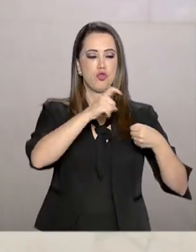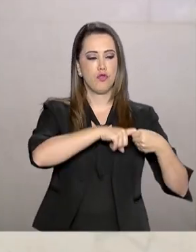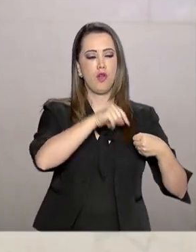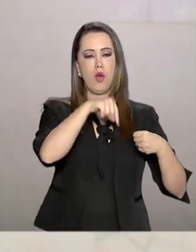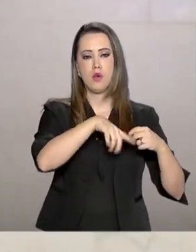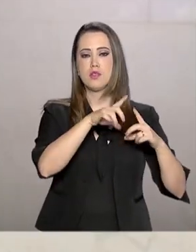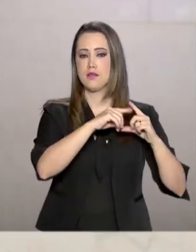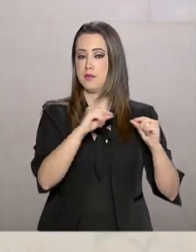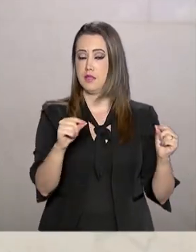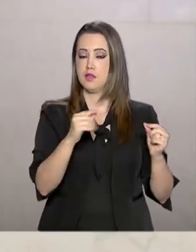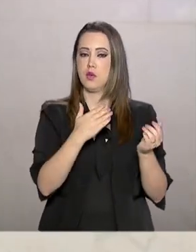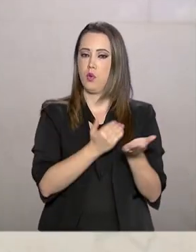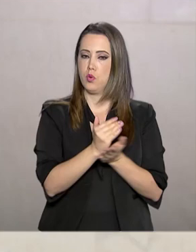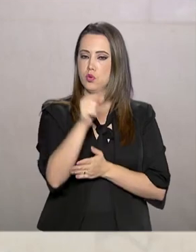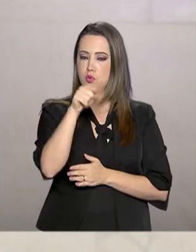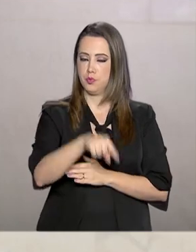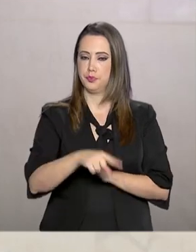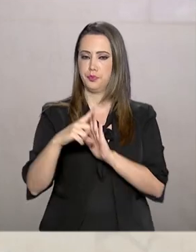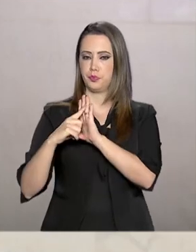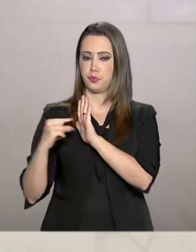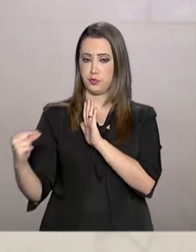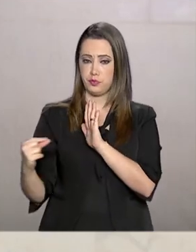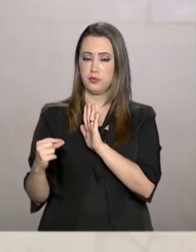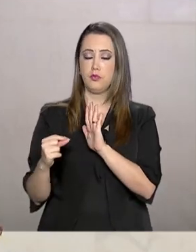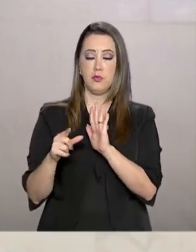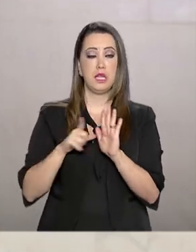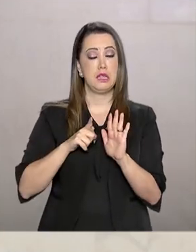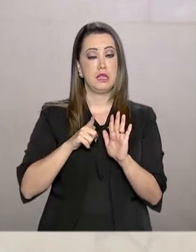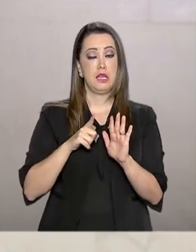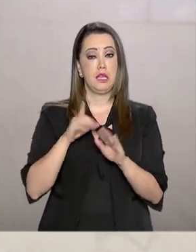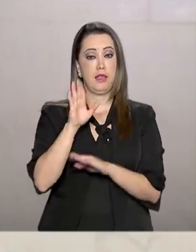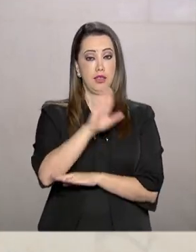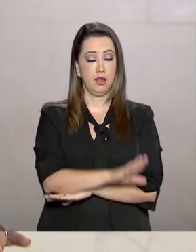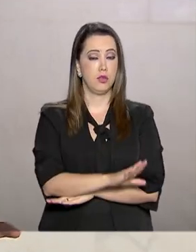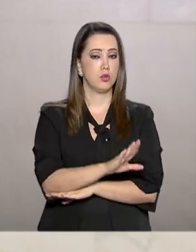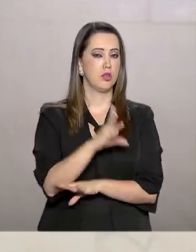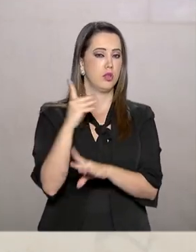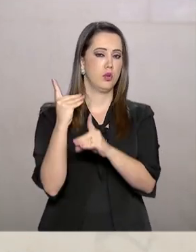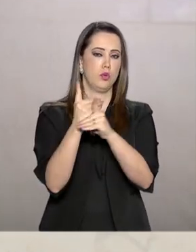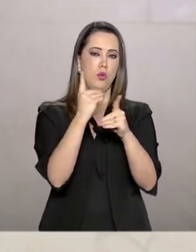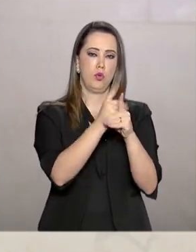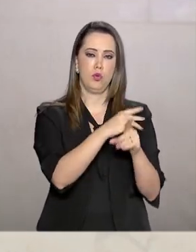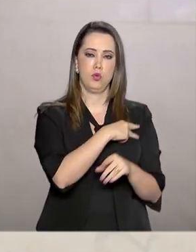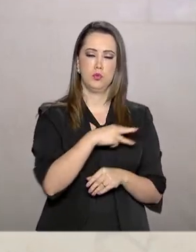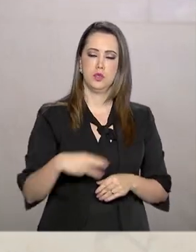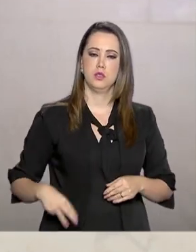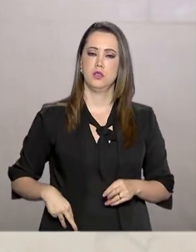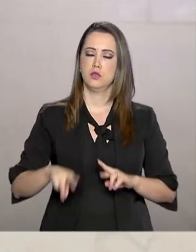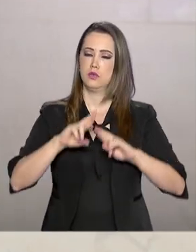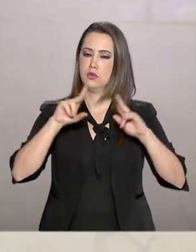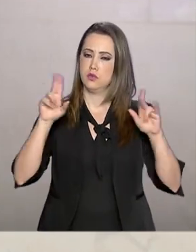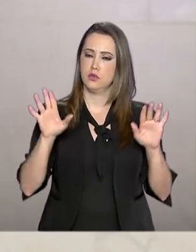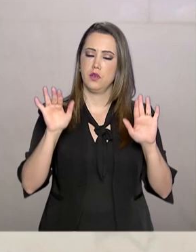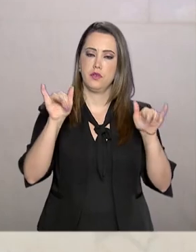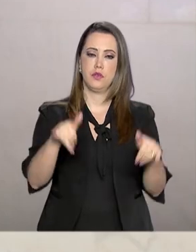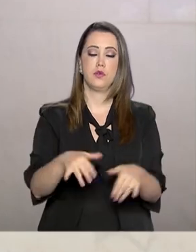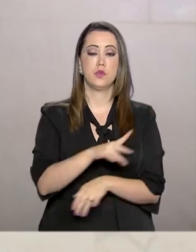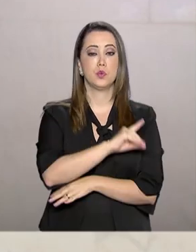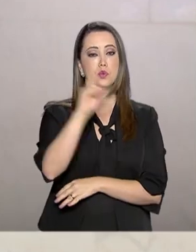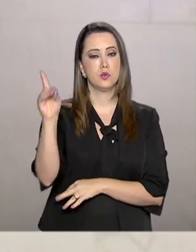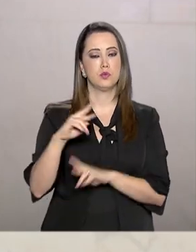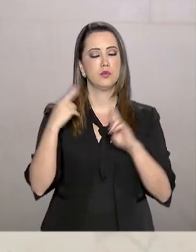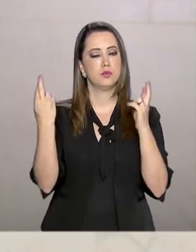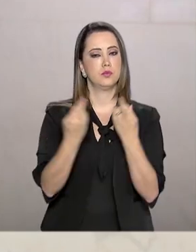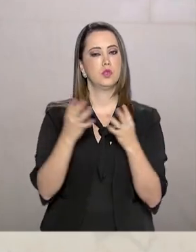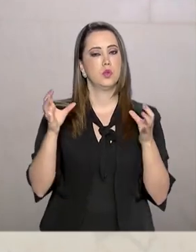Palácio do Planalto. Durante a tarde, o presidente tem encontros com ministros de Estado. E no final do dia, participa da